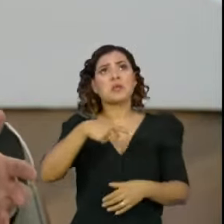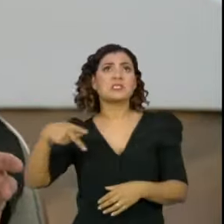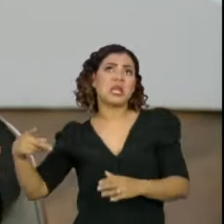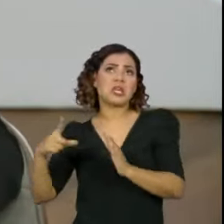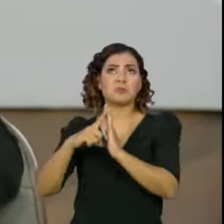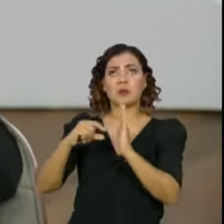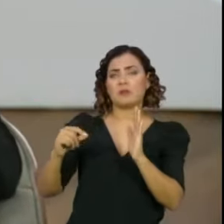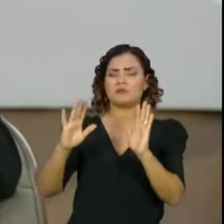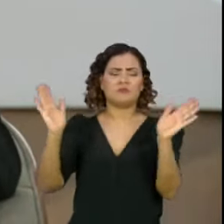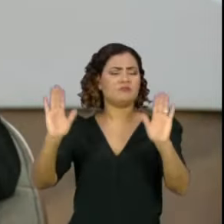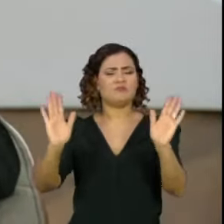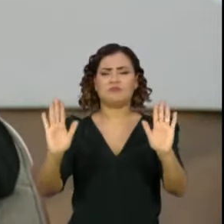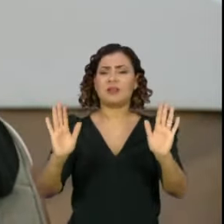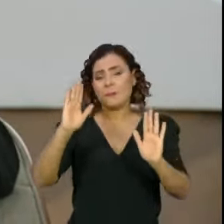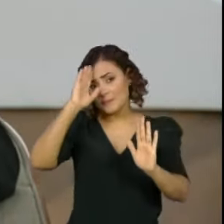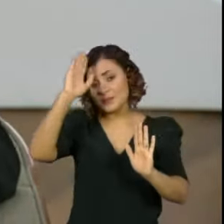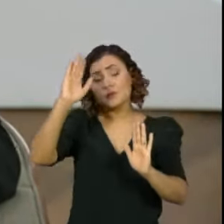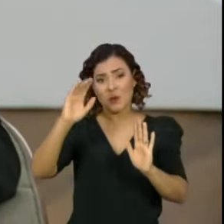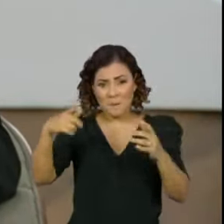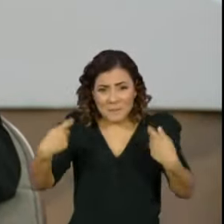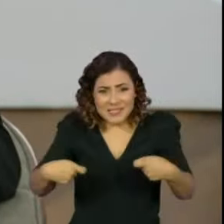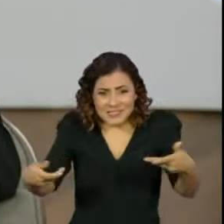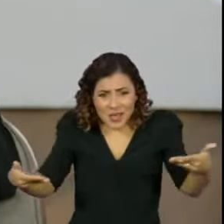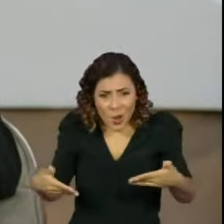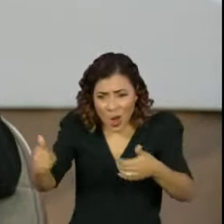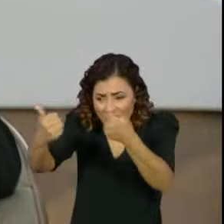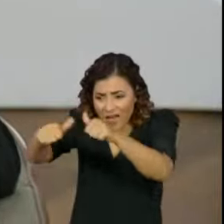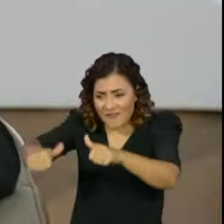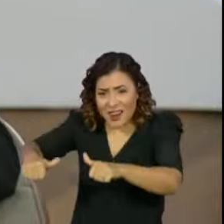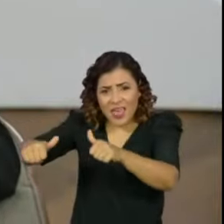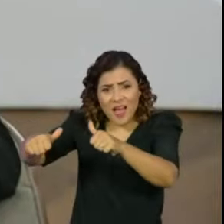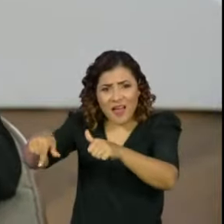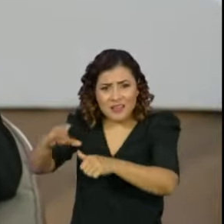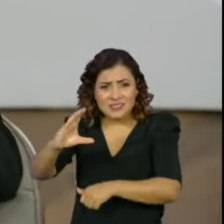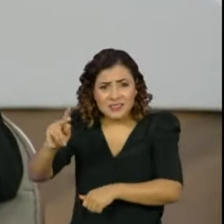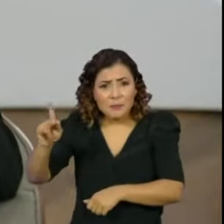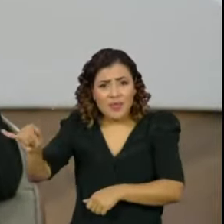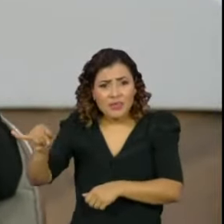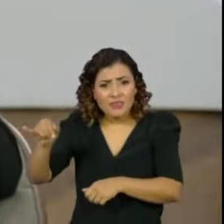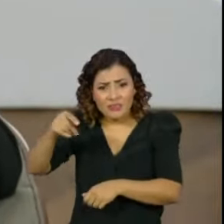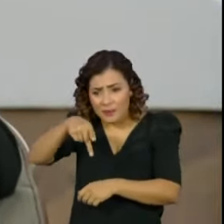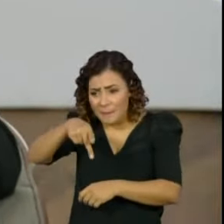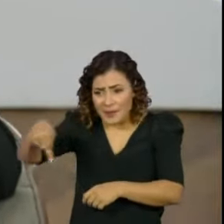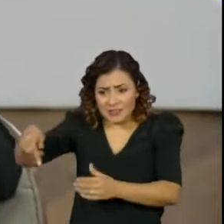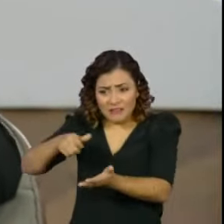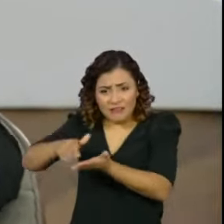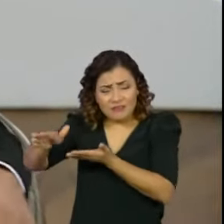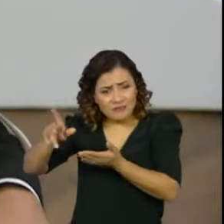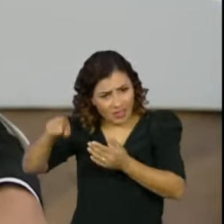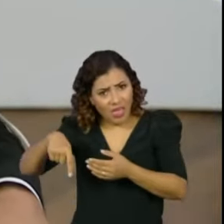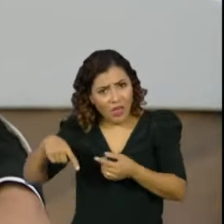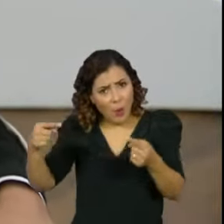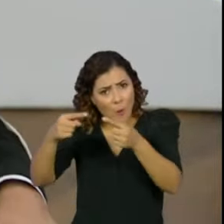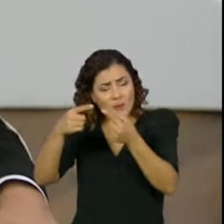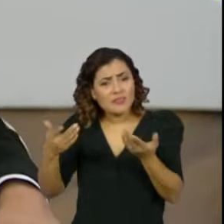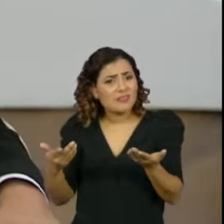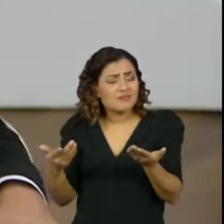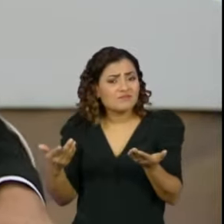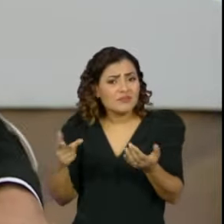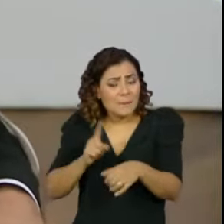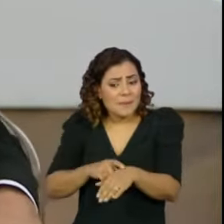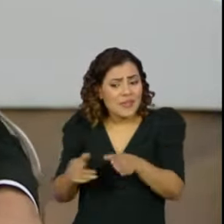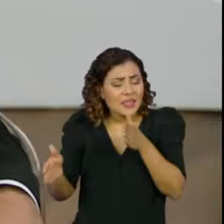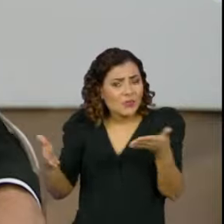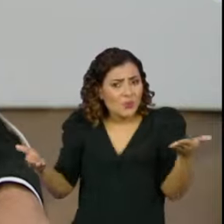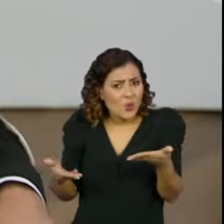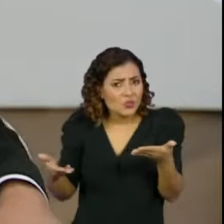o Palácio do Planalto, é se isso é necessário nesse momento, se há uma pertinência, se há a necessidade de ser, através